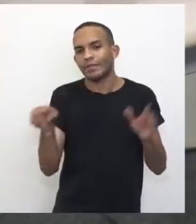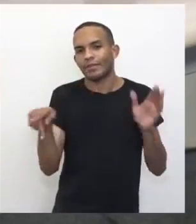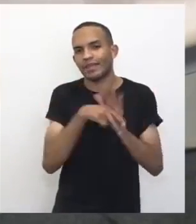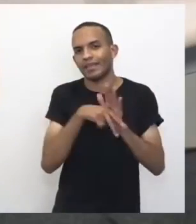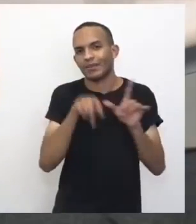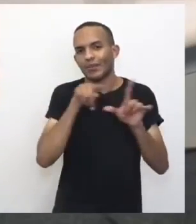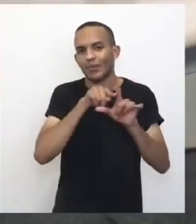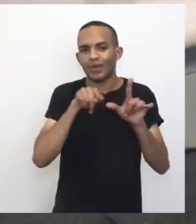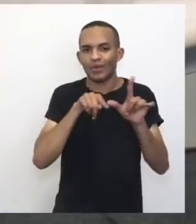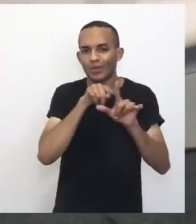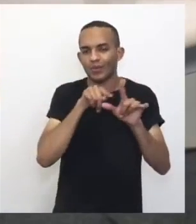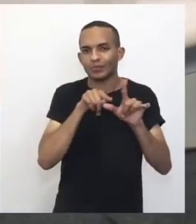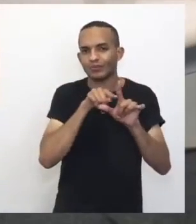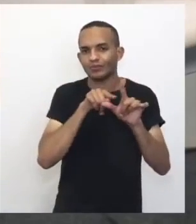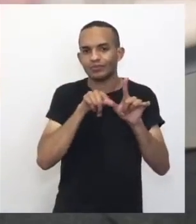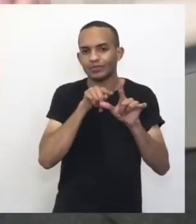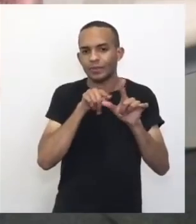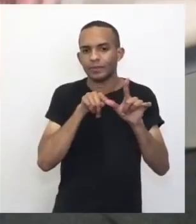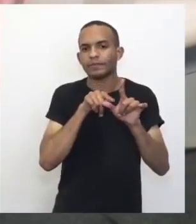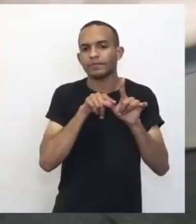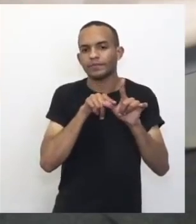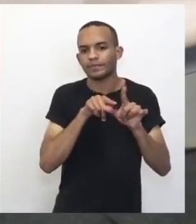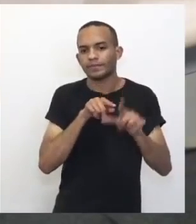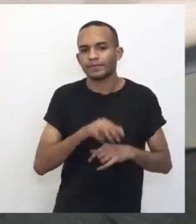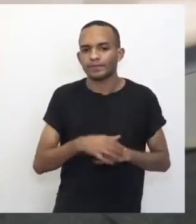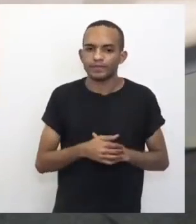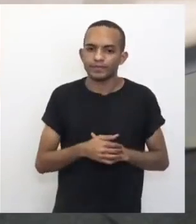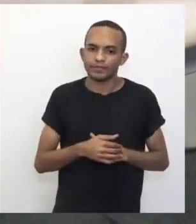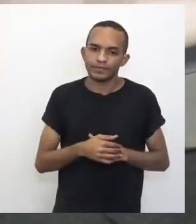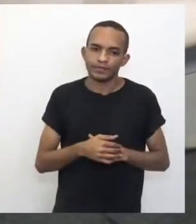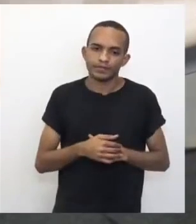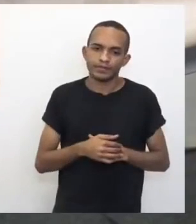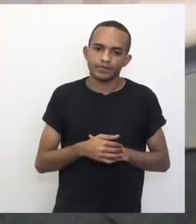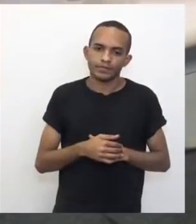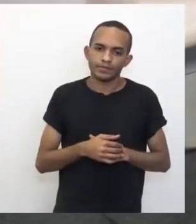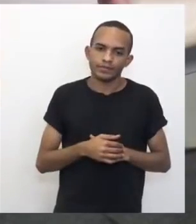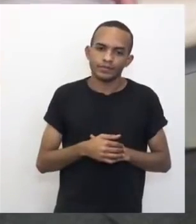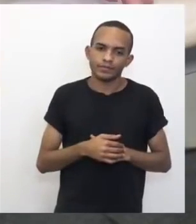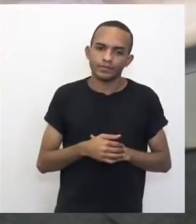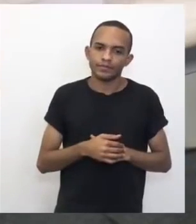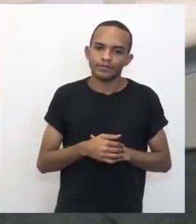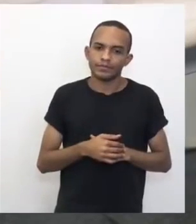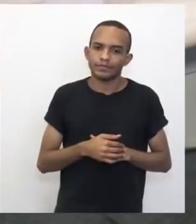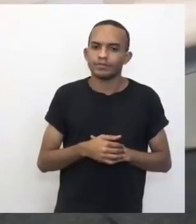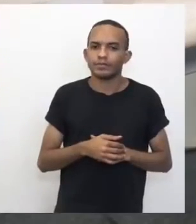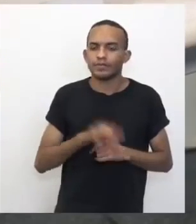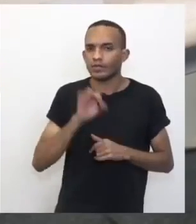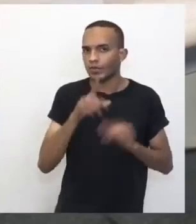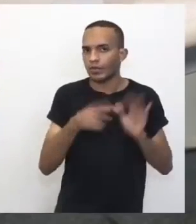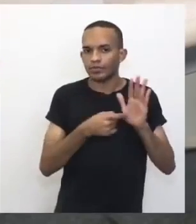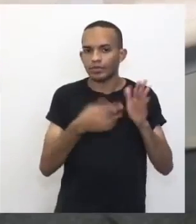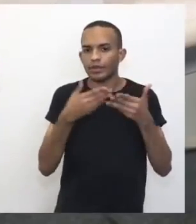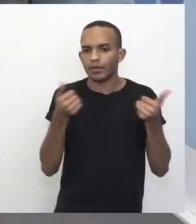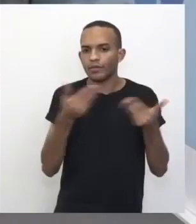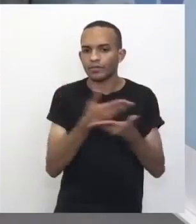né? É, você vai colar com fita, ele... Isso. Vou colar até a fita do outro lado. Aqui, só pra...